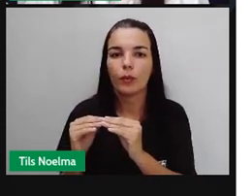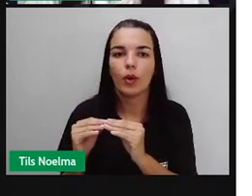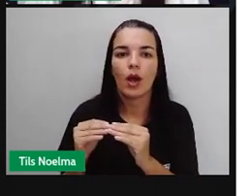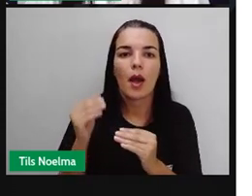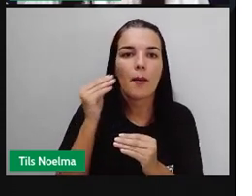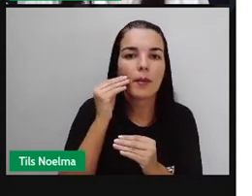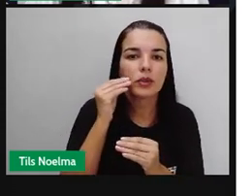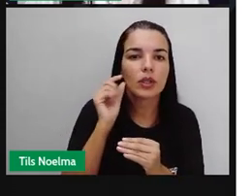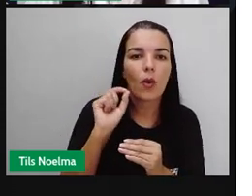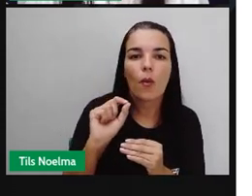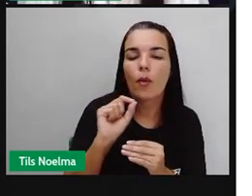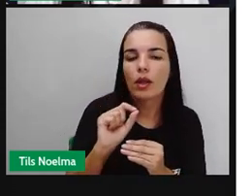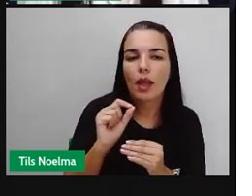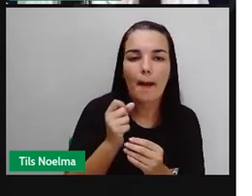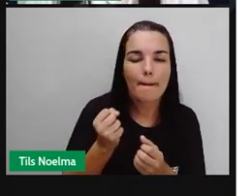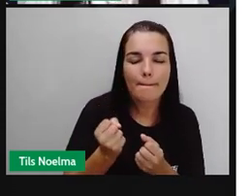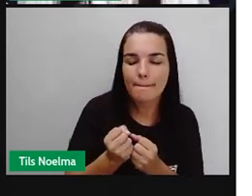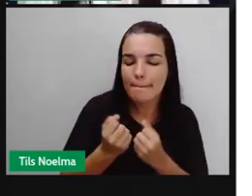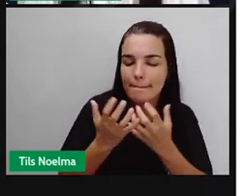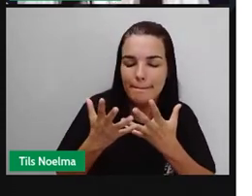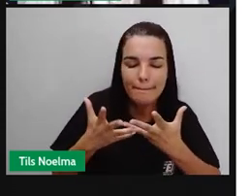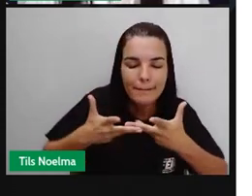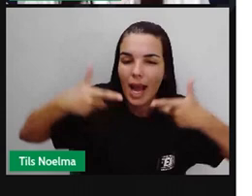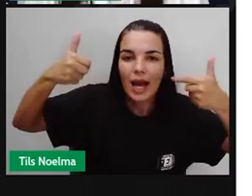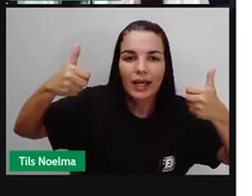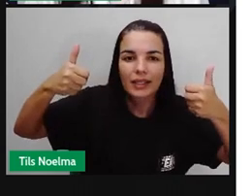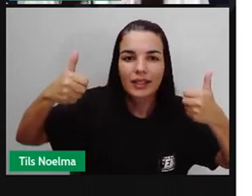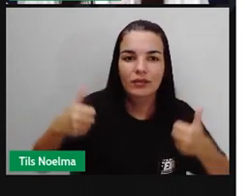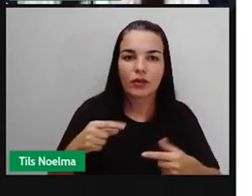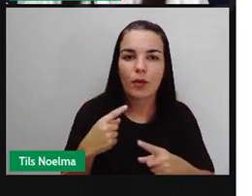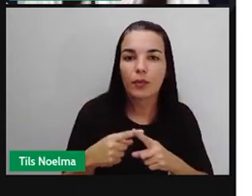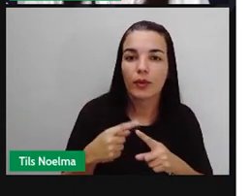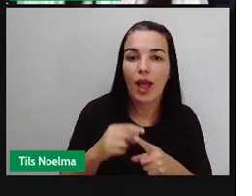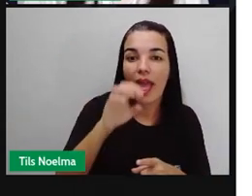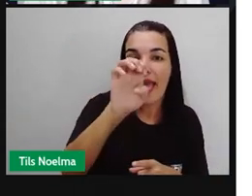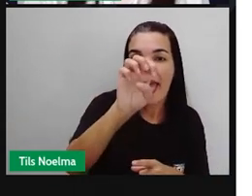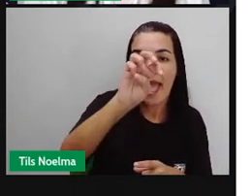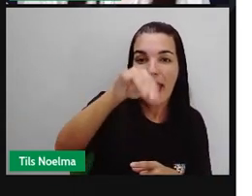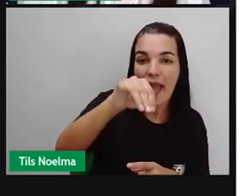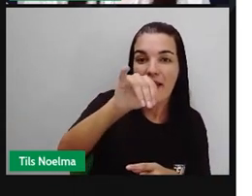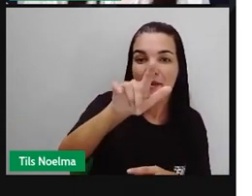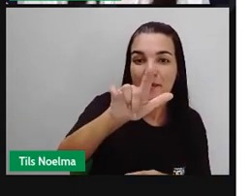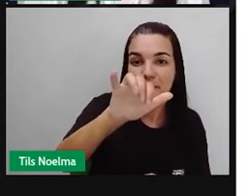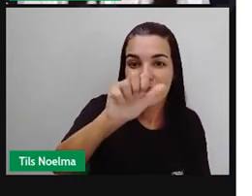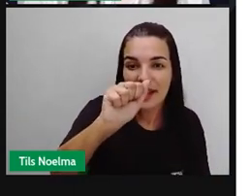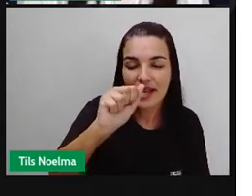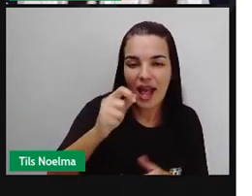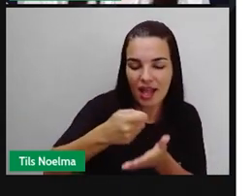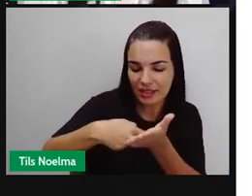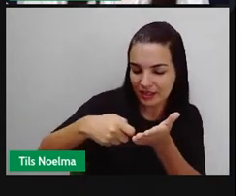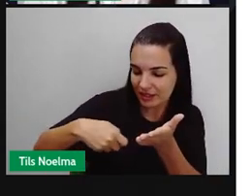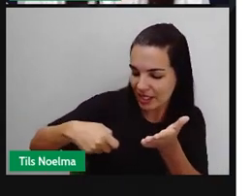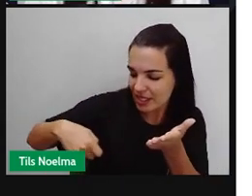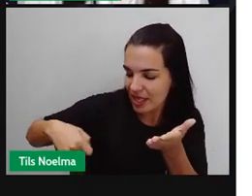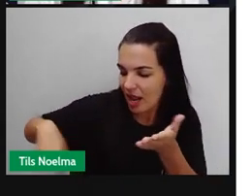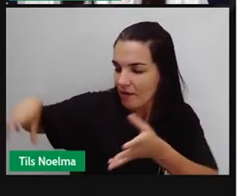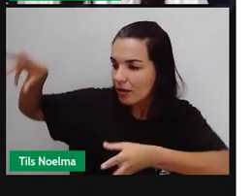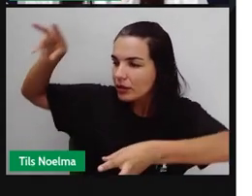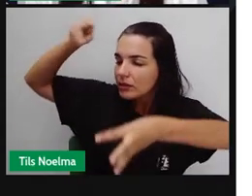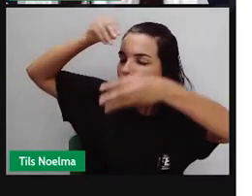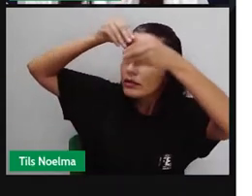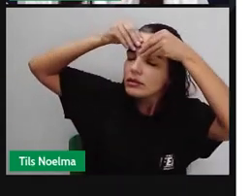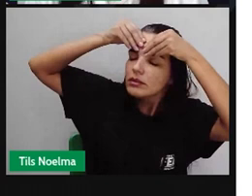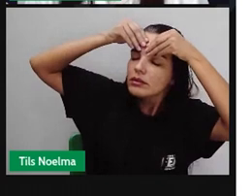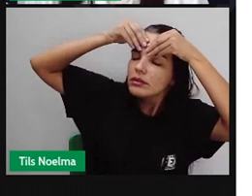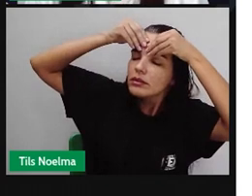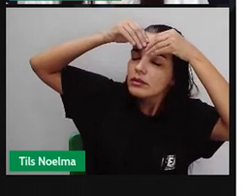Mas é um livro maravilhoso. Onde a Emília, ela vai escrever as Memórias de Lobato juntamente